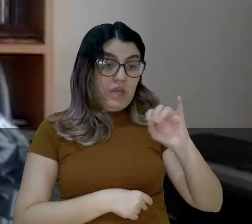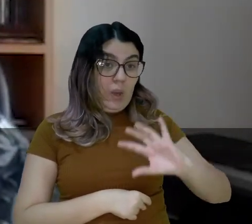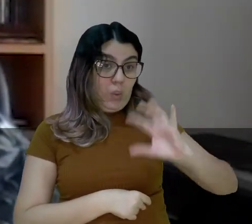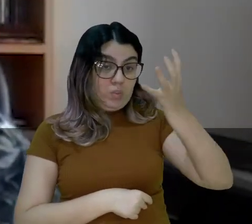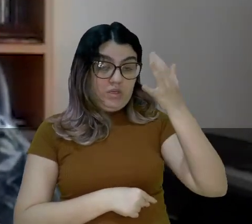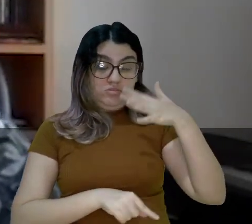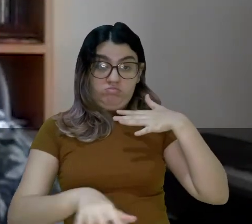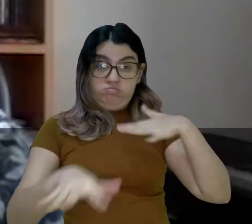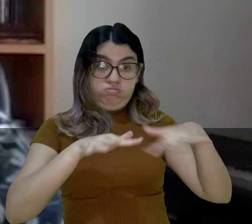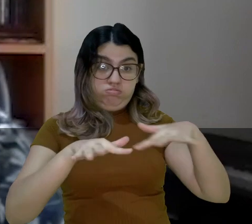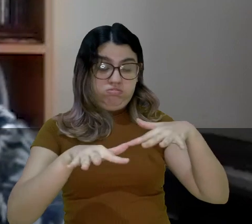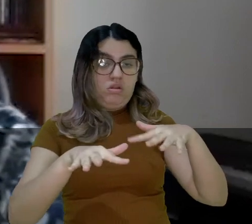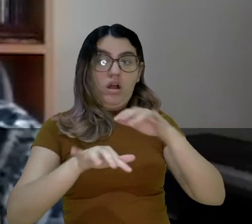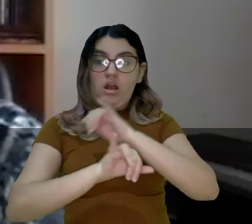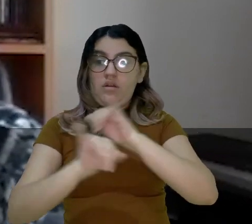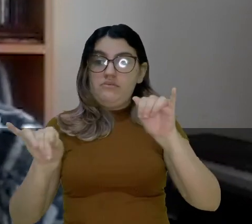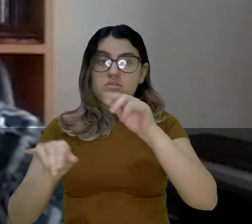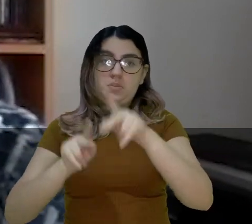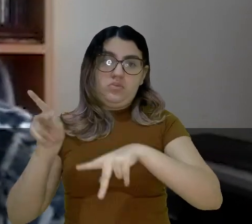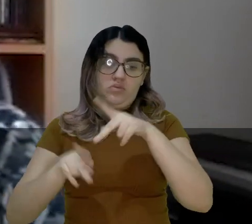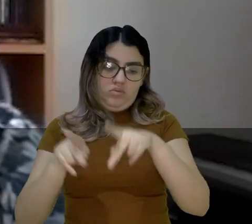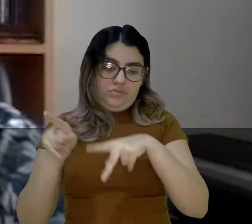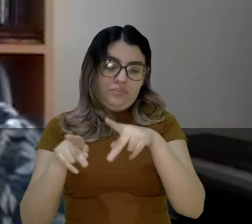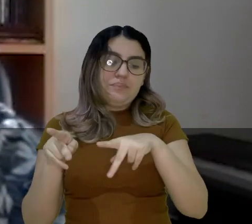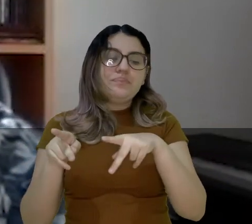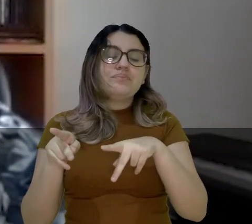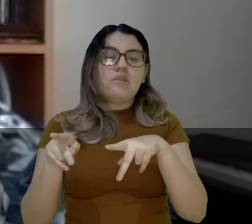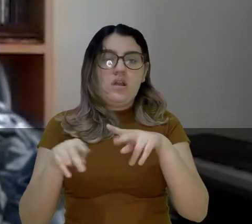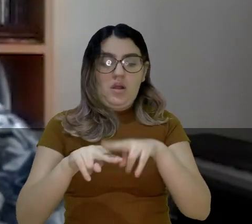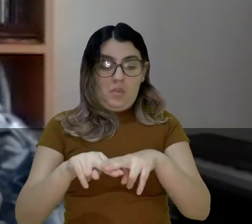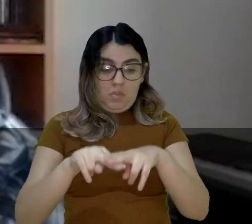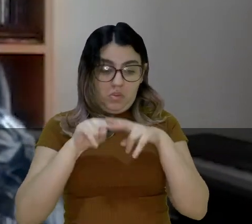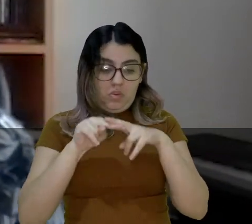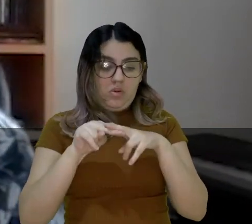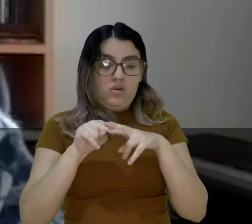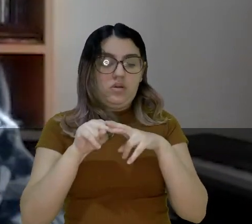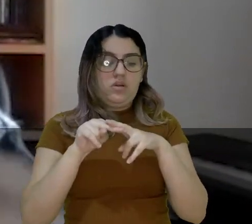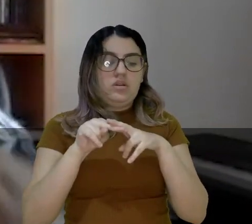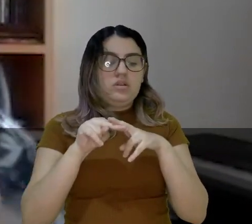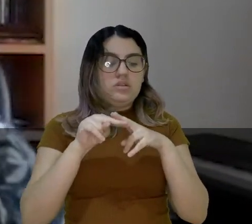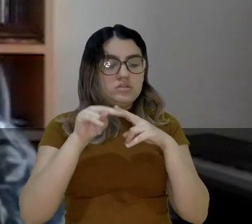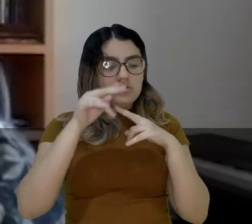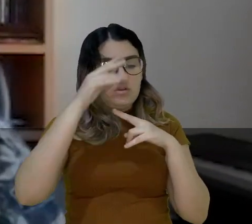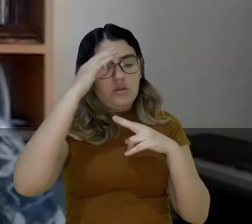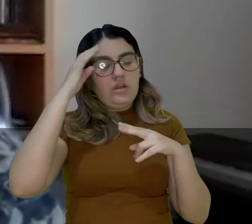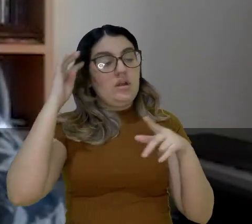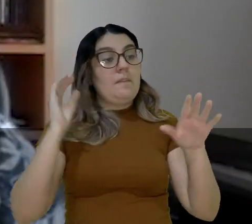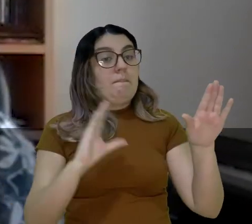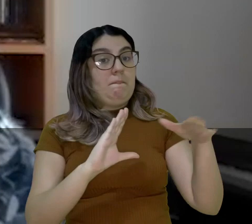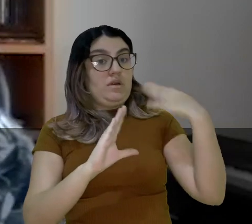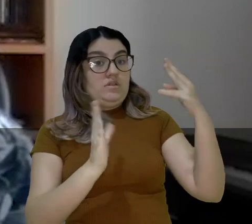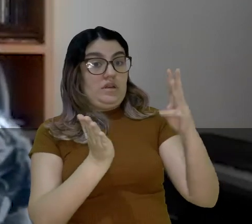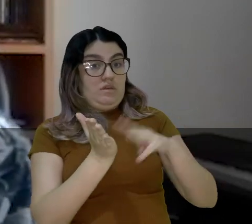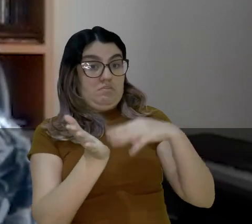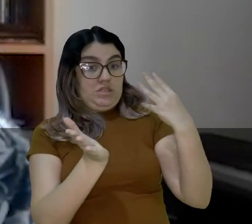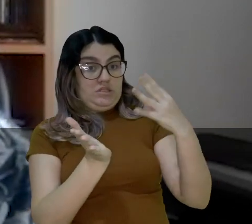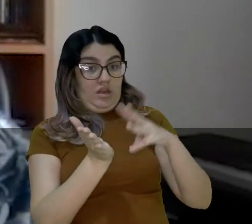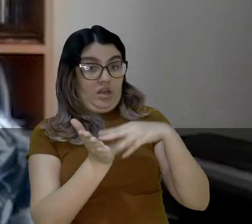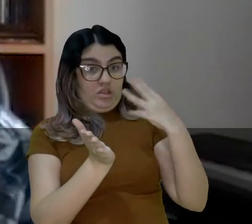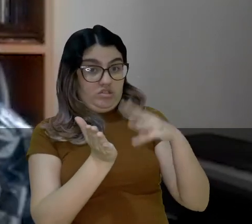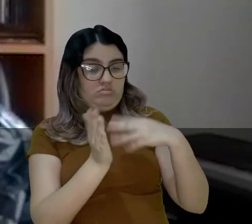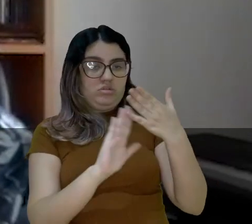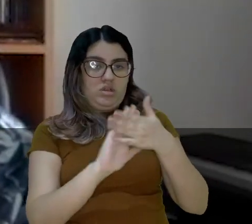se acontece um terremoto, avisa a população aí. Então, me envia o e-mail a mim e envia o